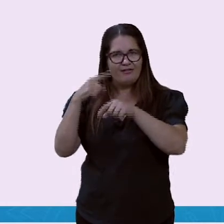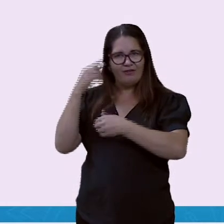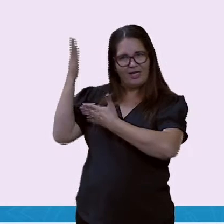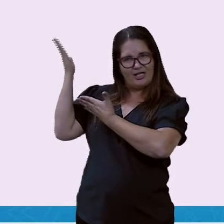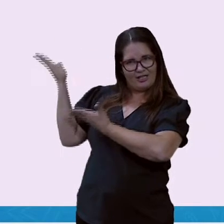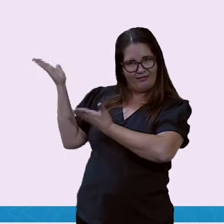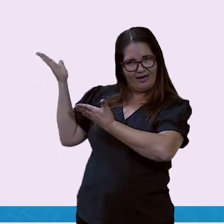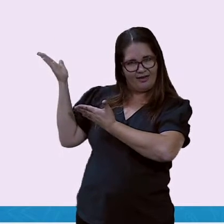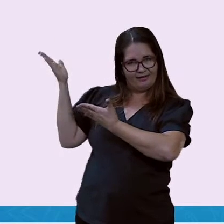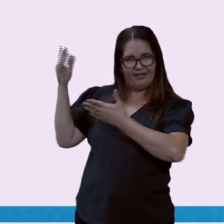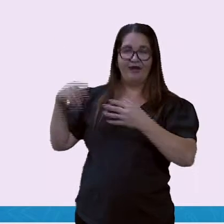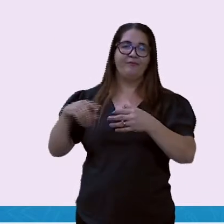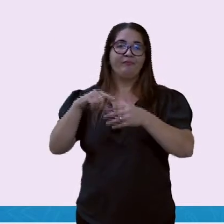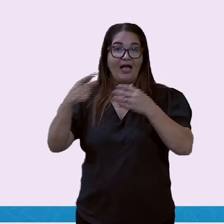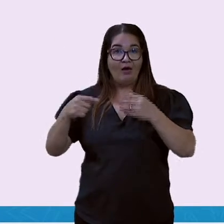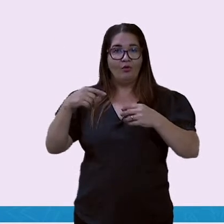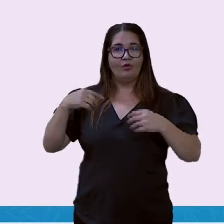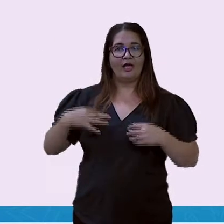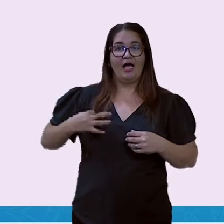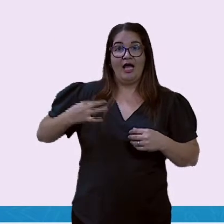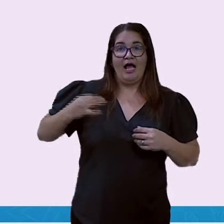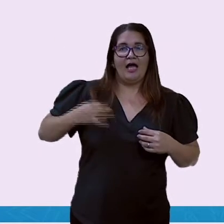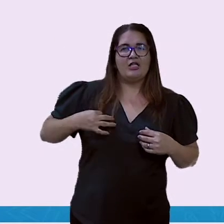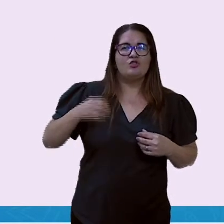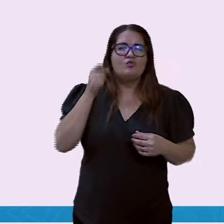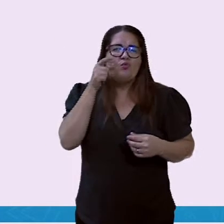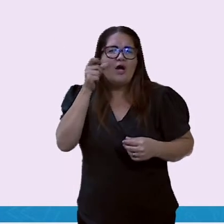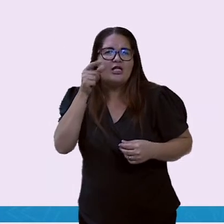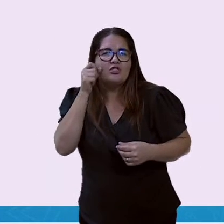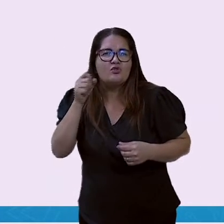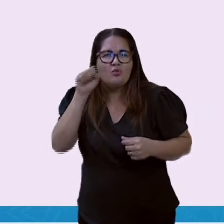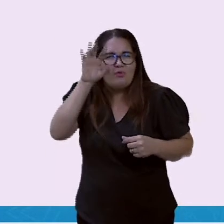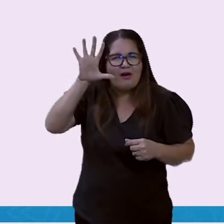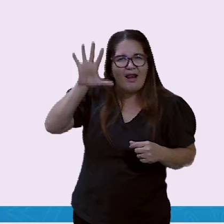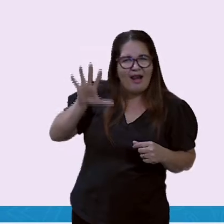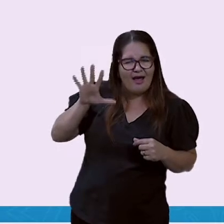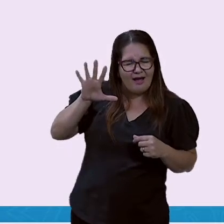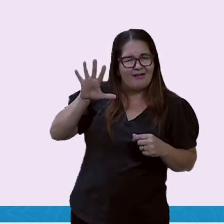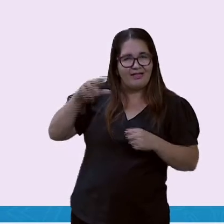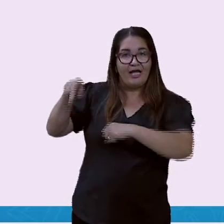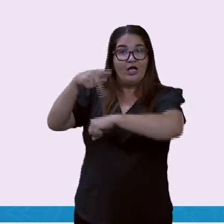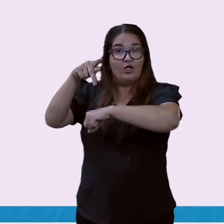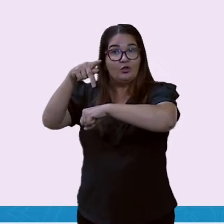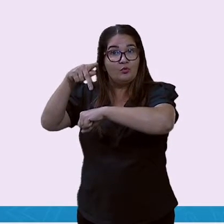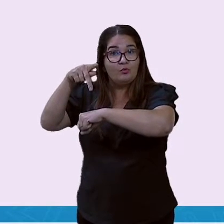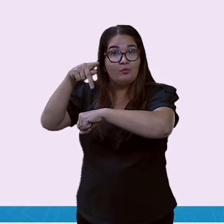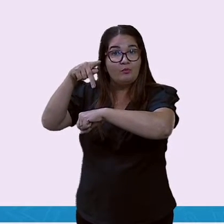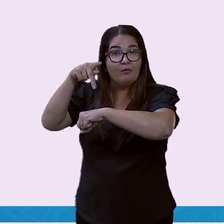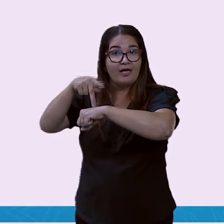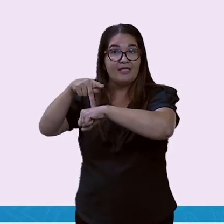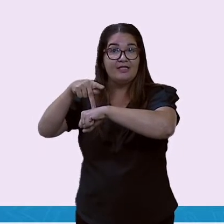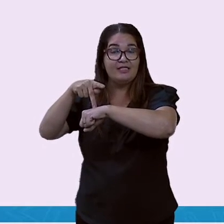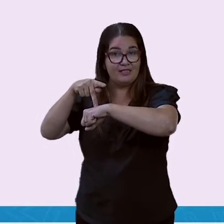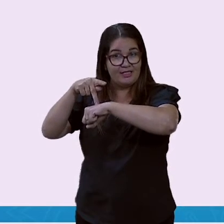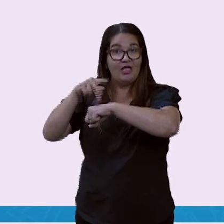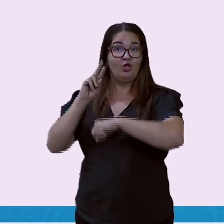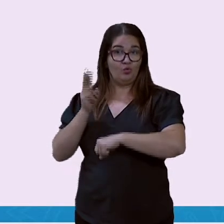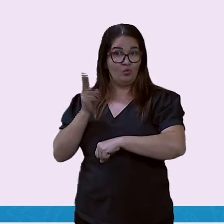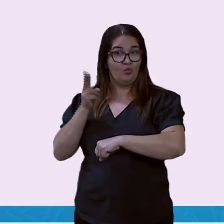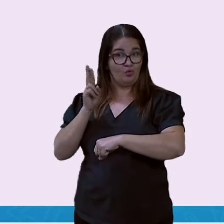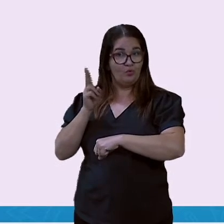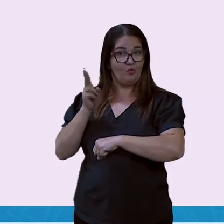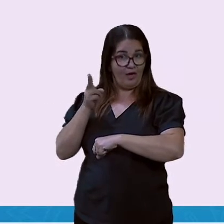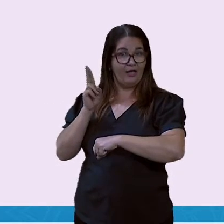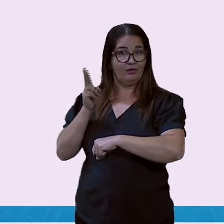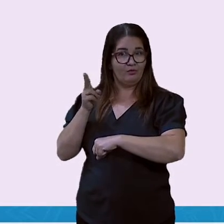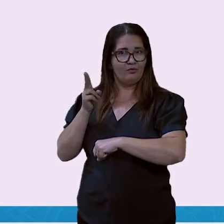Celeste. Camisa meio ali azul, uma azul clarinho, né? Bonitas as camisas. E, ó, as